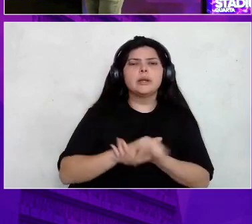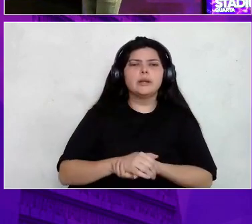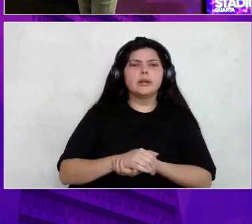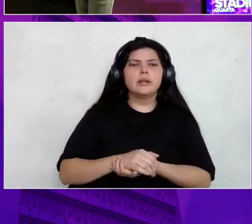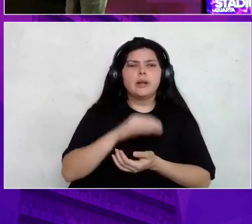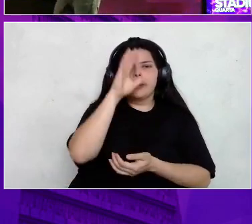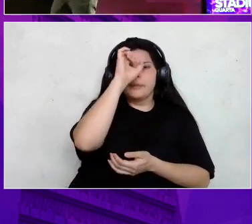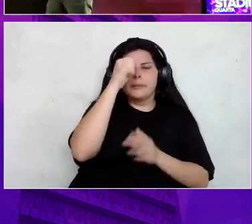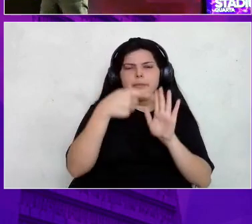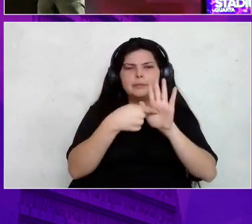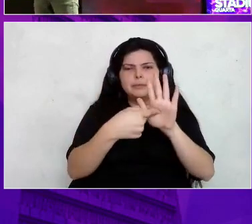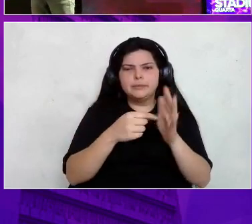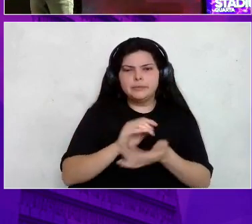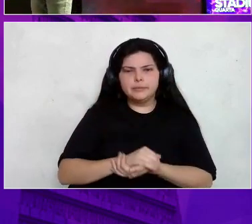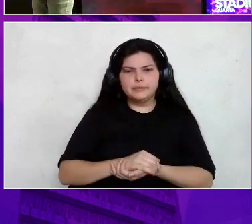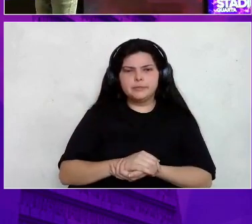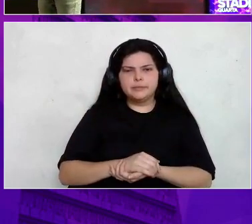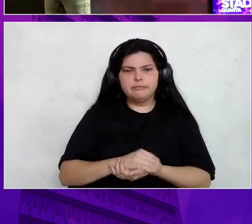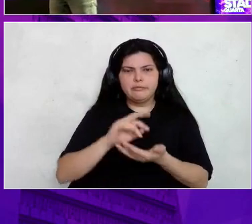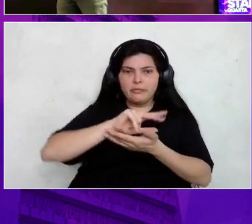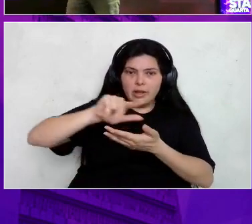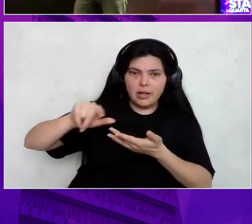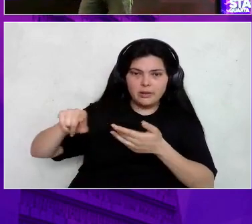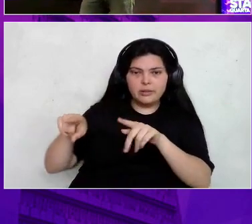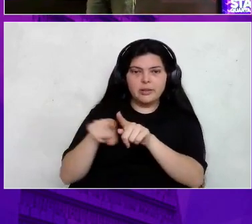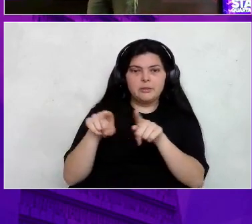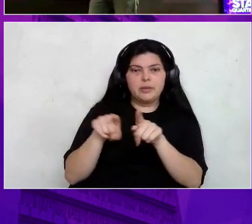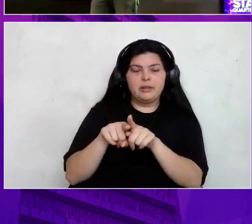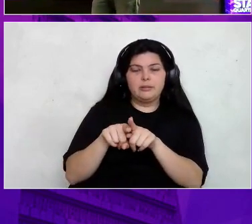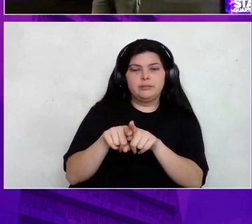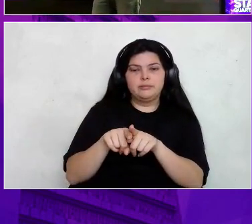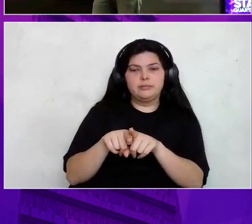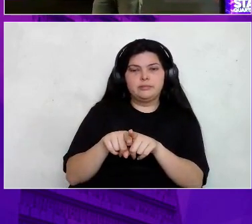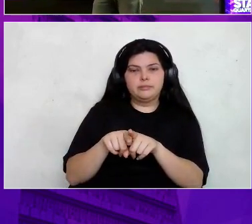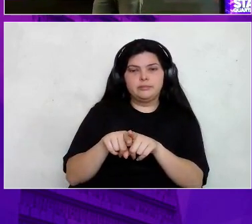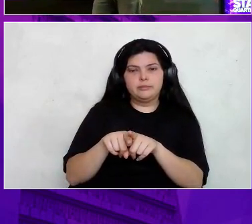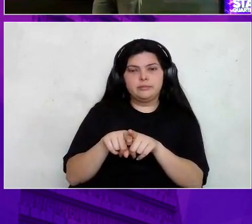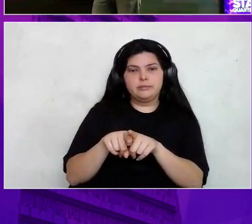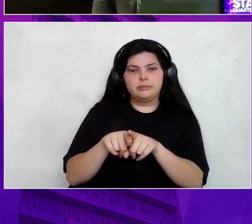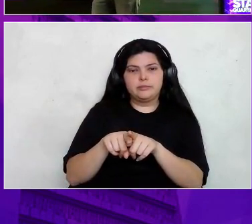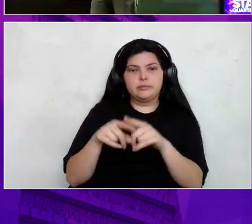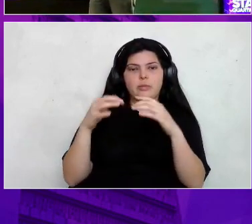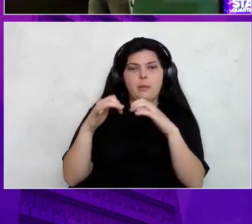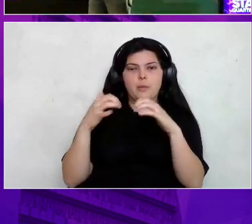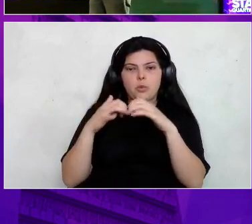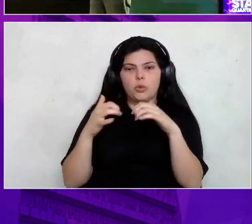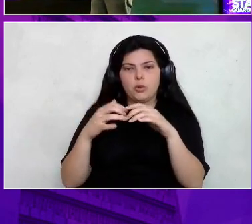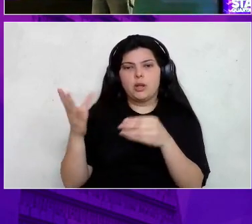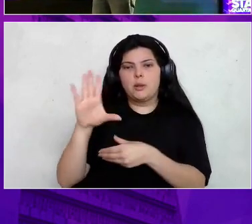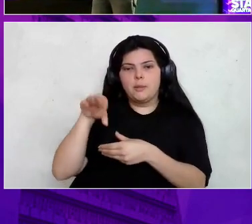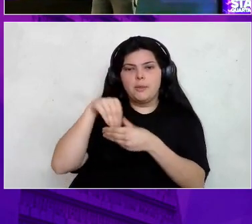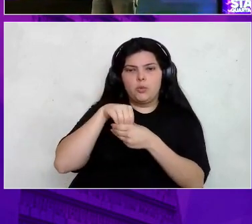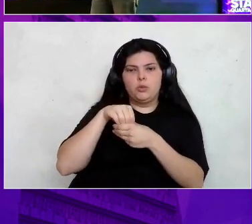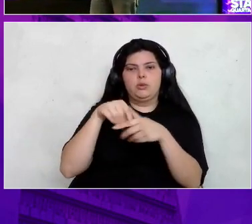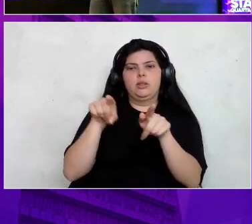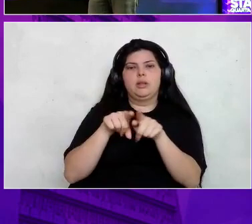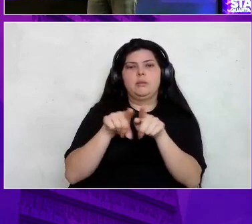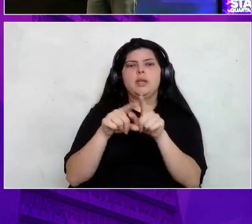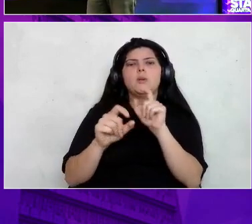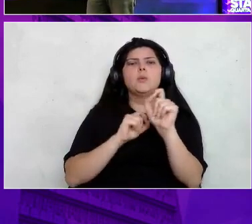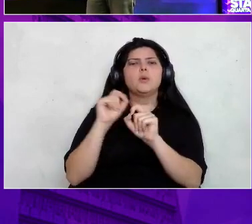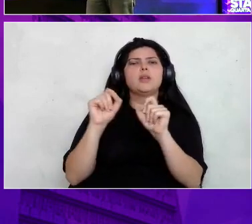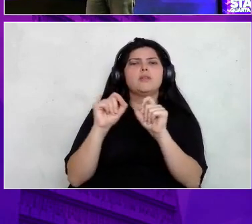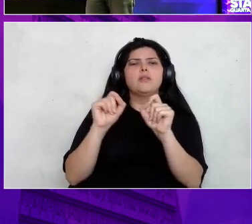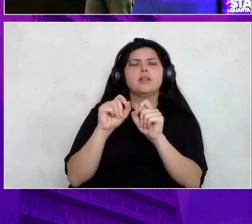correto? Então, eu queria trazer para vocês aqui, né? Esse motor que a gente agregou também no HeatWave. Onde o a gente fez? A gente pegou,